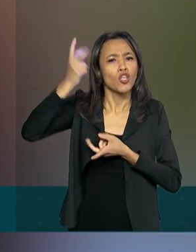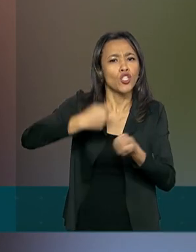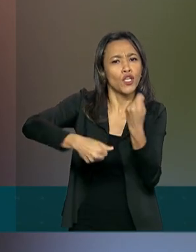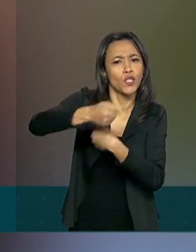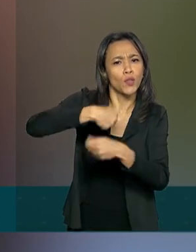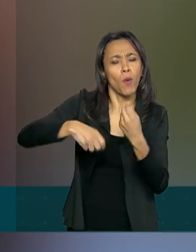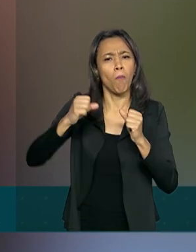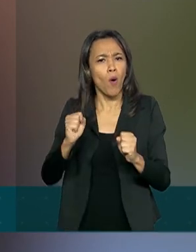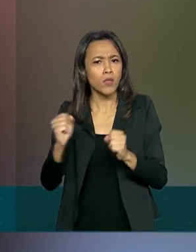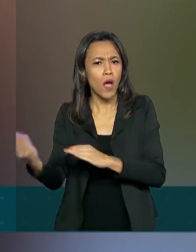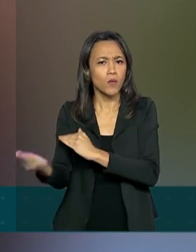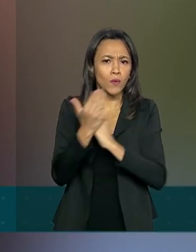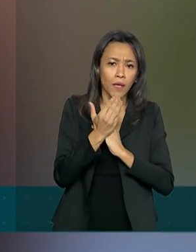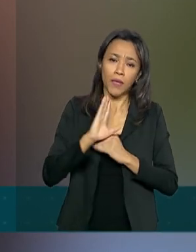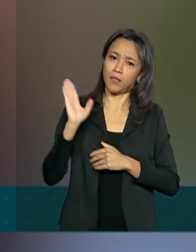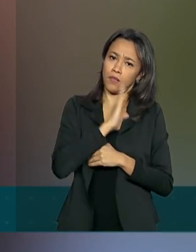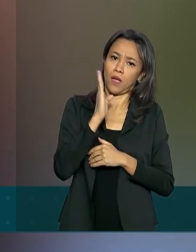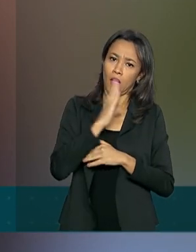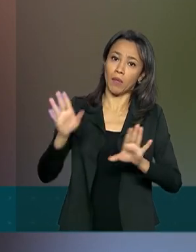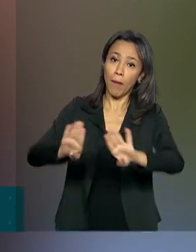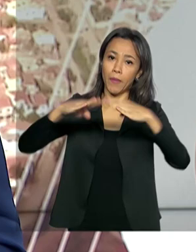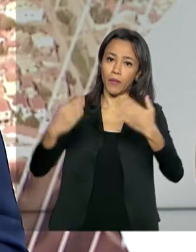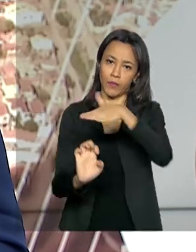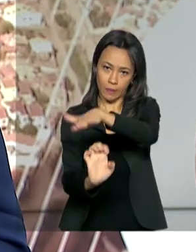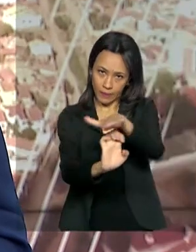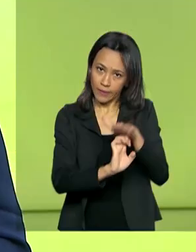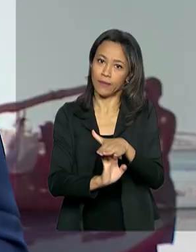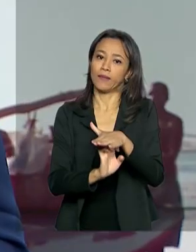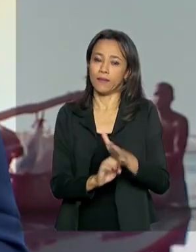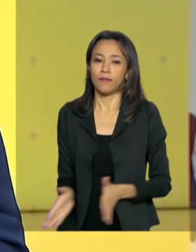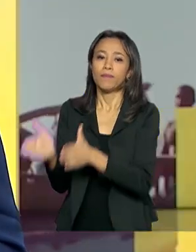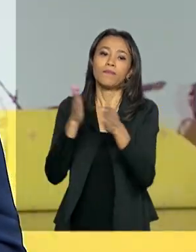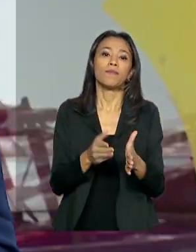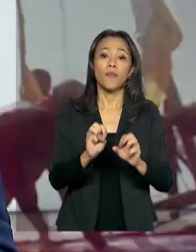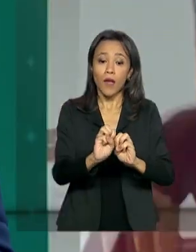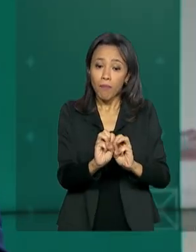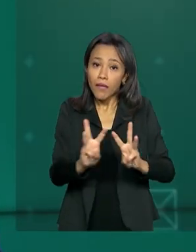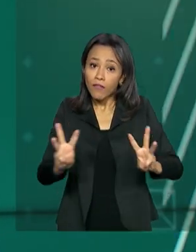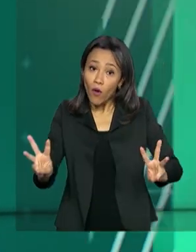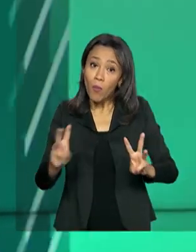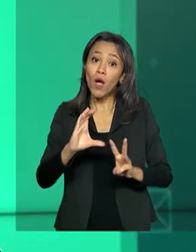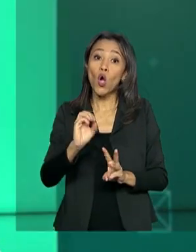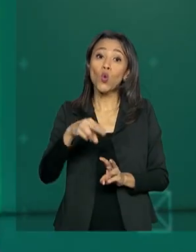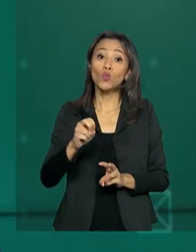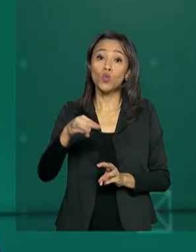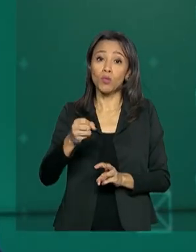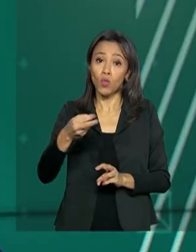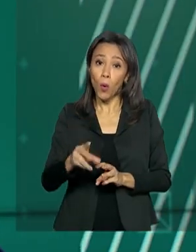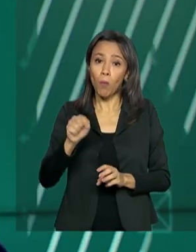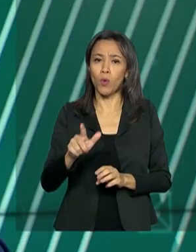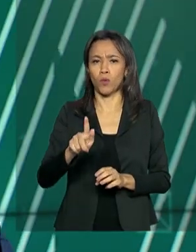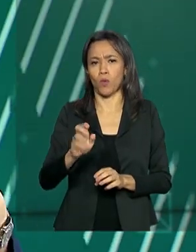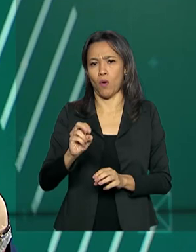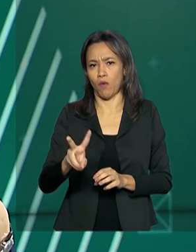desburocratizar e agilizar a abertura de empresas. A plataforma consumidor.gov.br ganhou